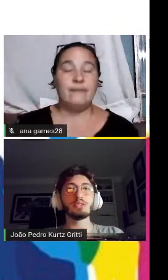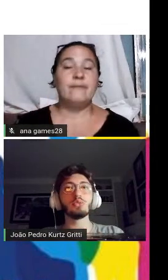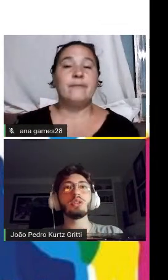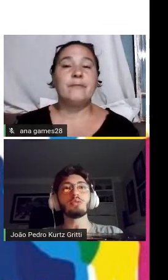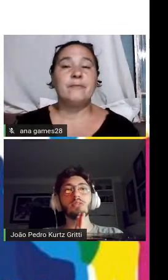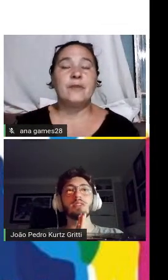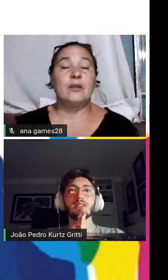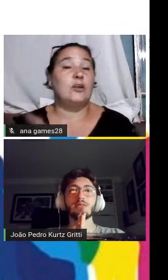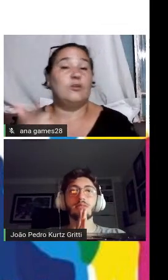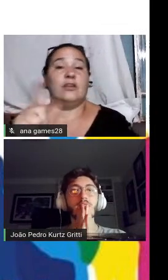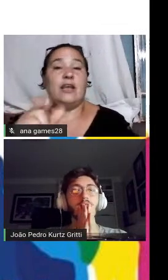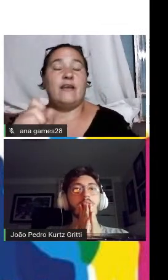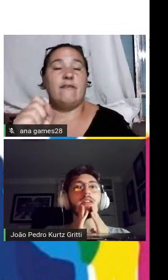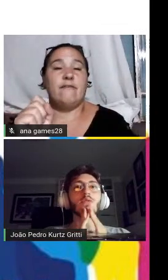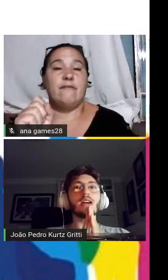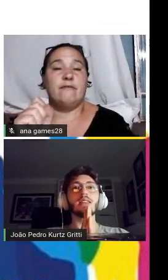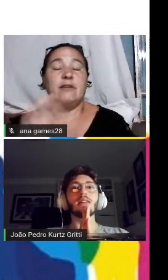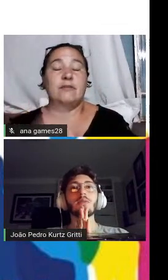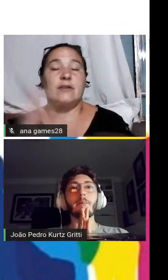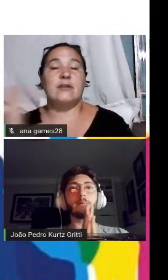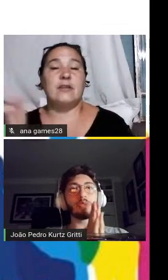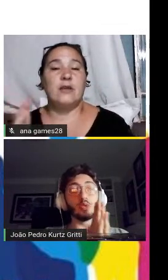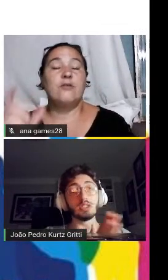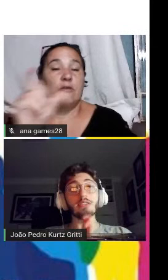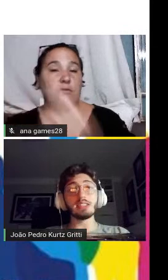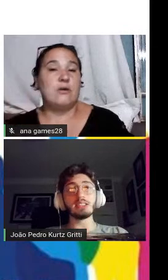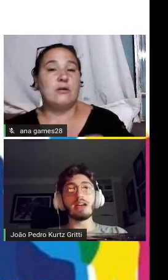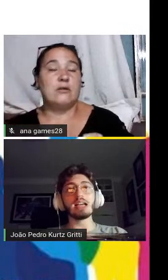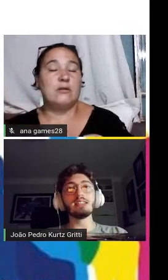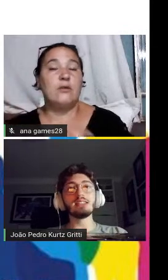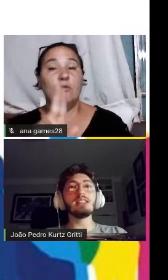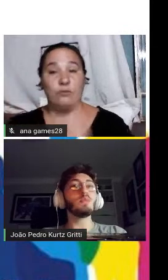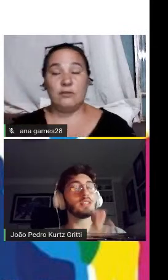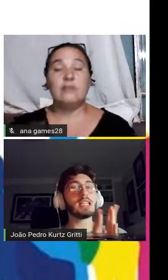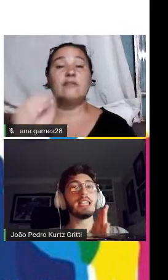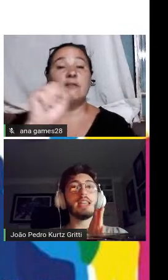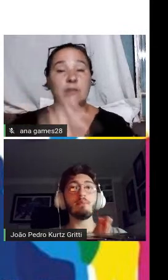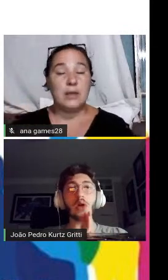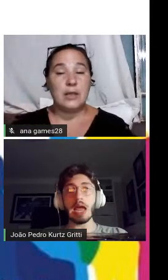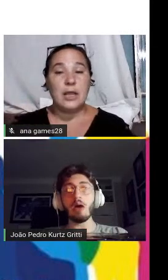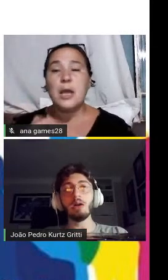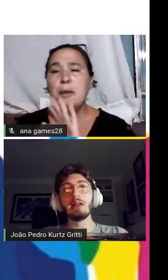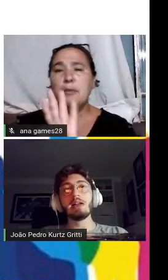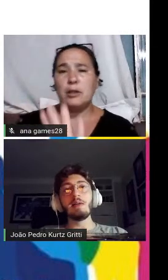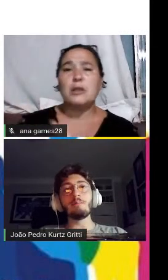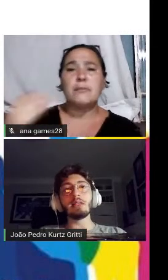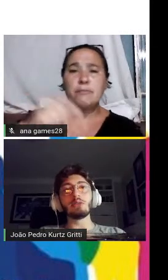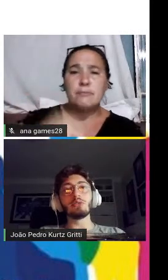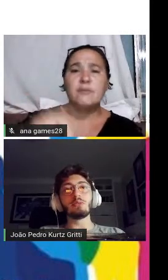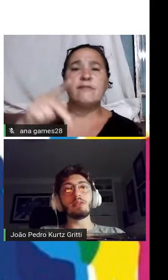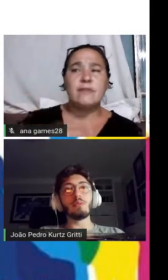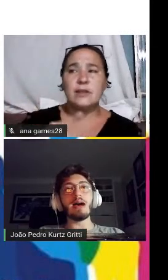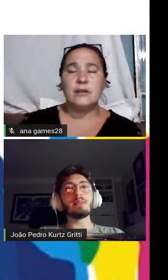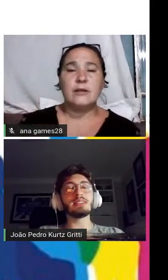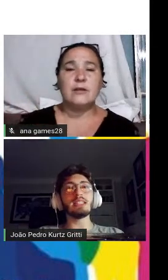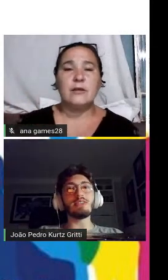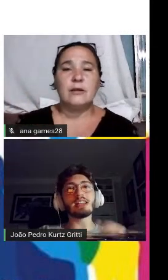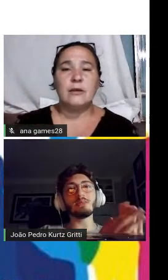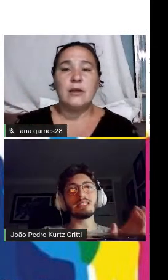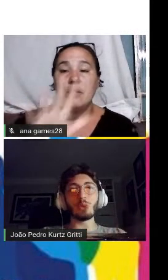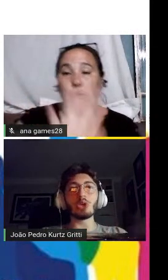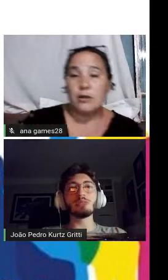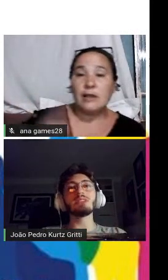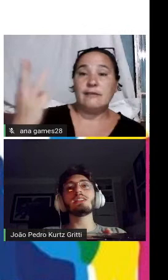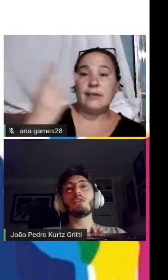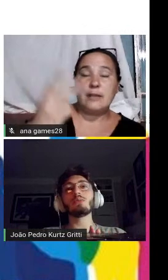não possuem autorização e o cartão usando essas vagas e mostrar em tempo real pelo mapa